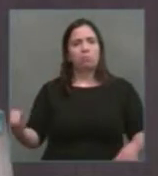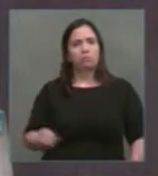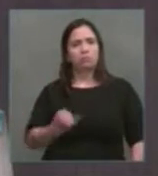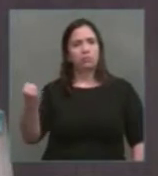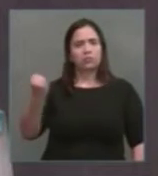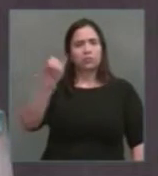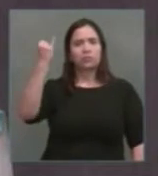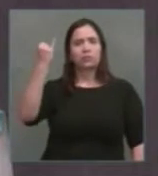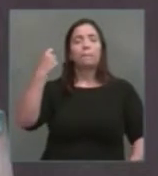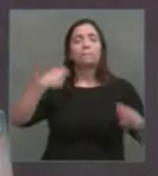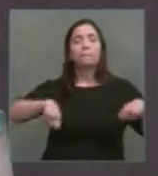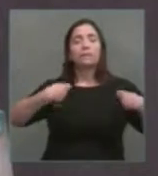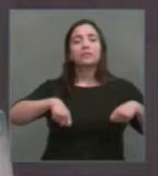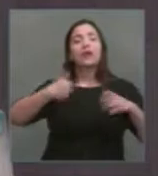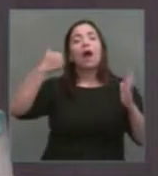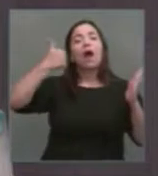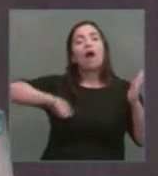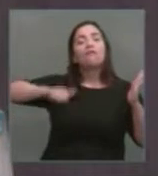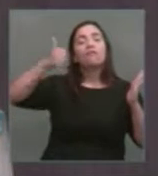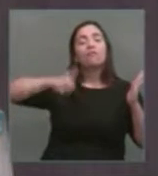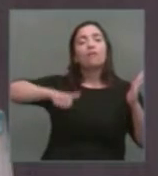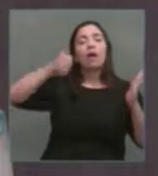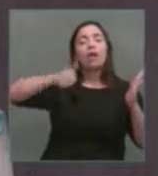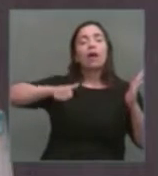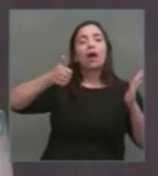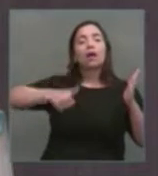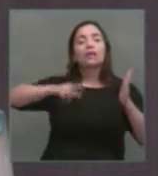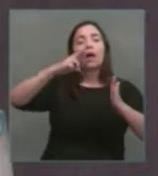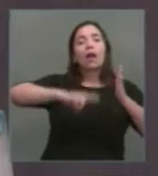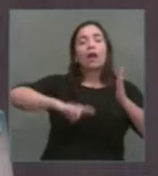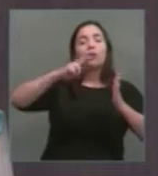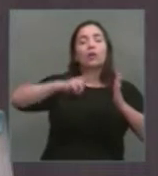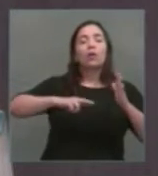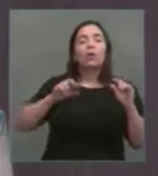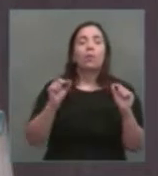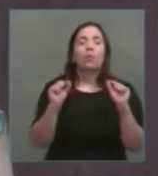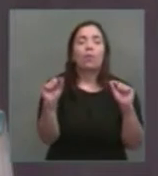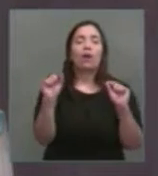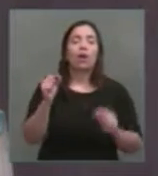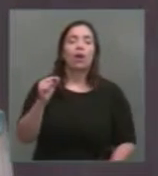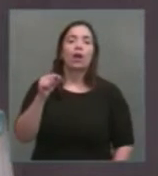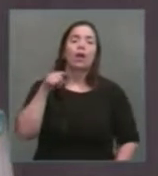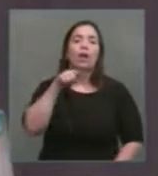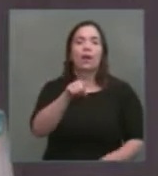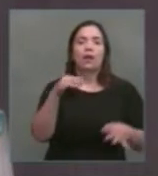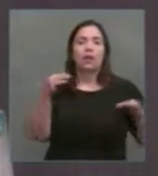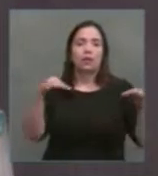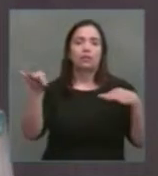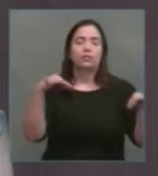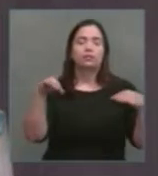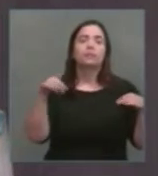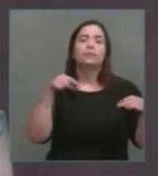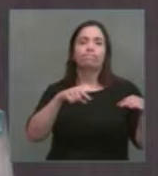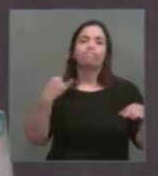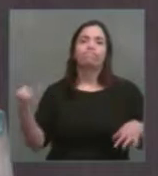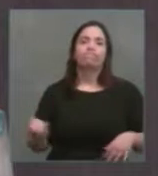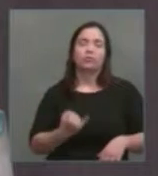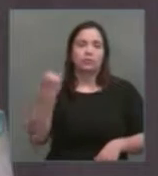avaliação, uma avaliação sobre o papel estratégico, inclusive na segurança nacional.